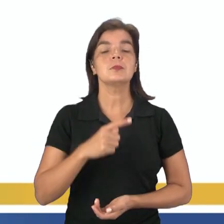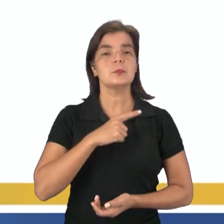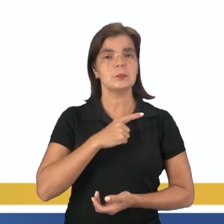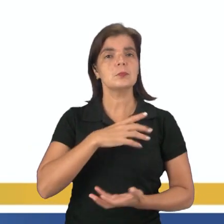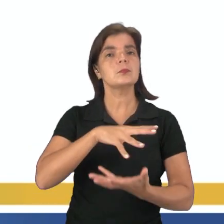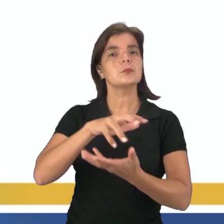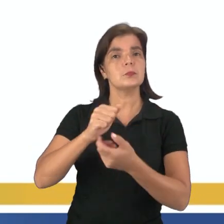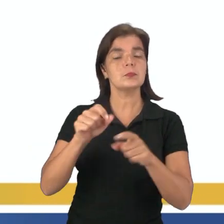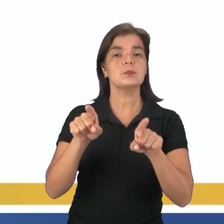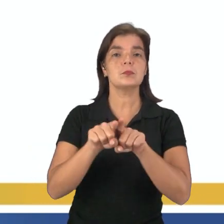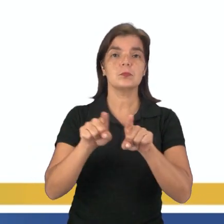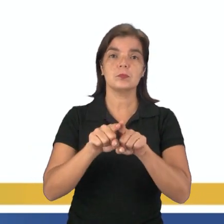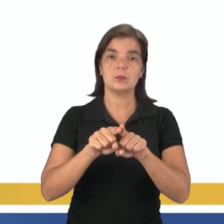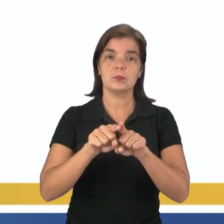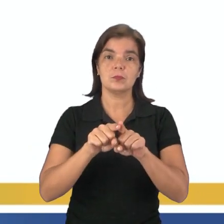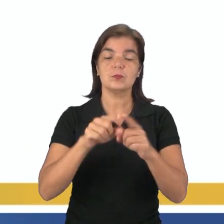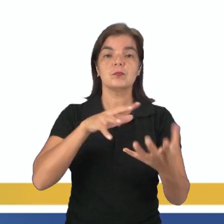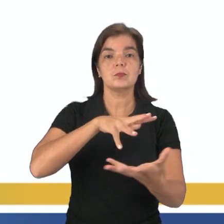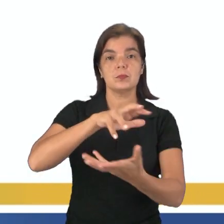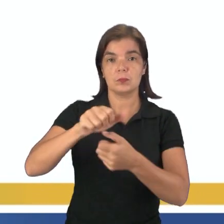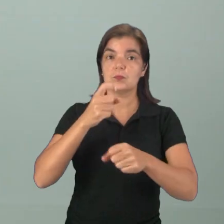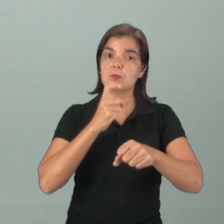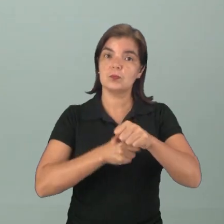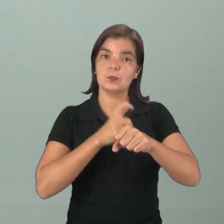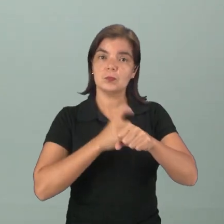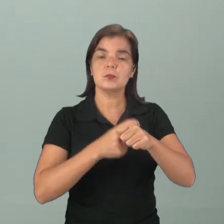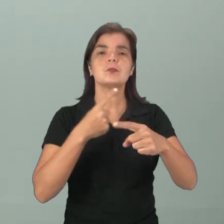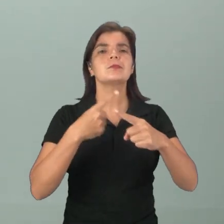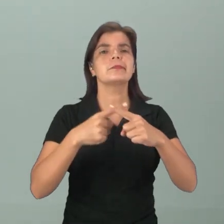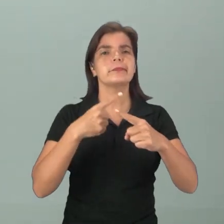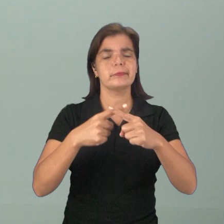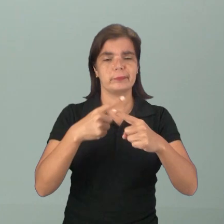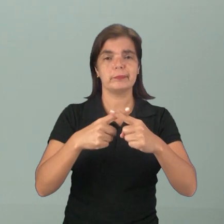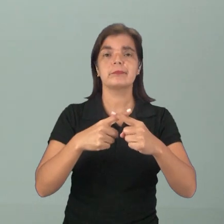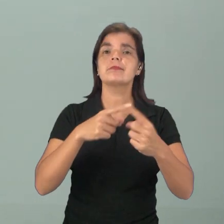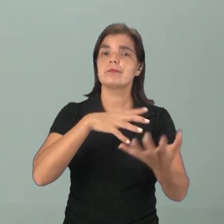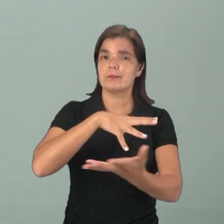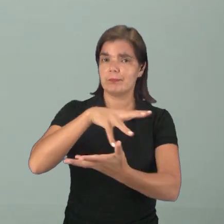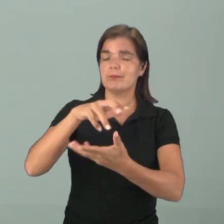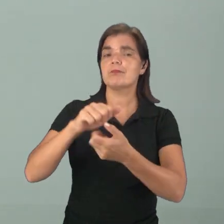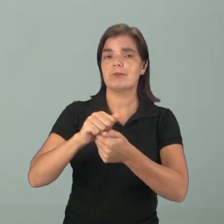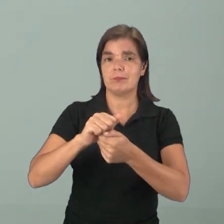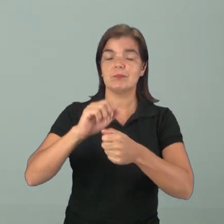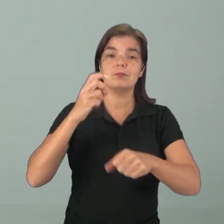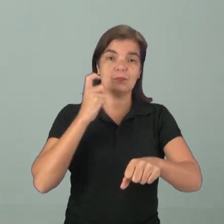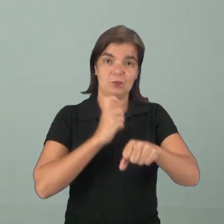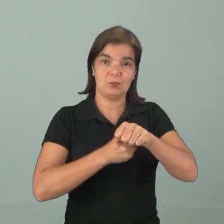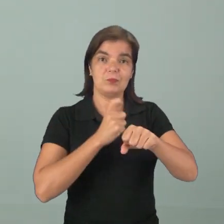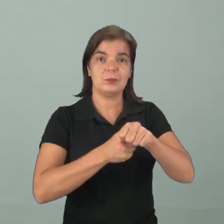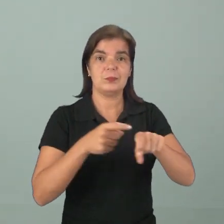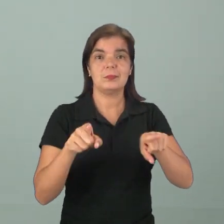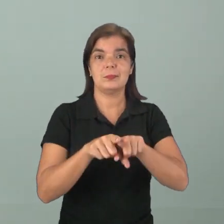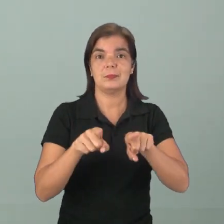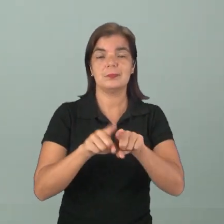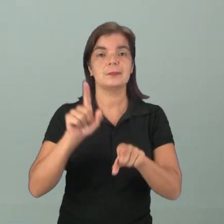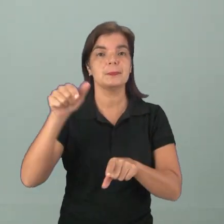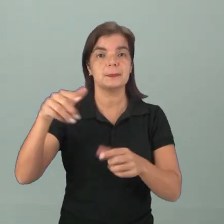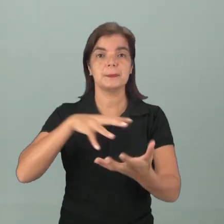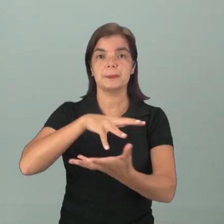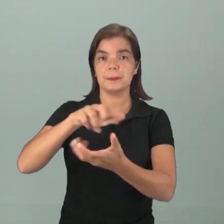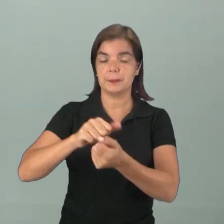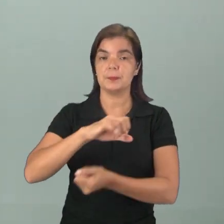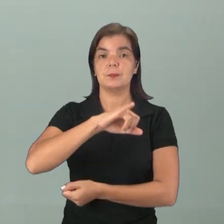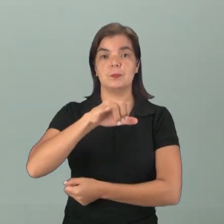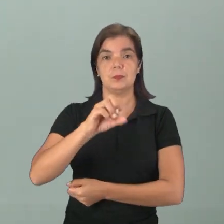eles também podem ser chamados de planetas rochosos, porque eles vão ser planetas que vão ter uma superfície sólida, enquanto os planetas